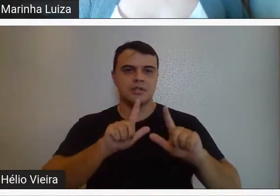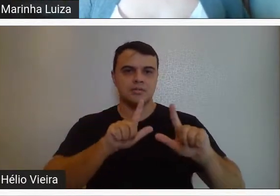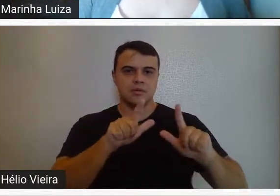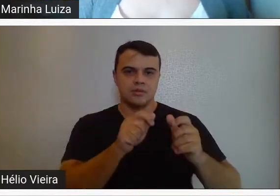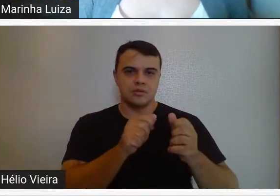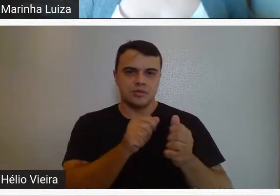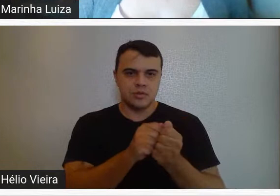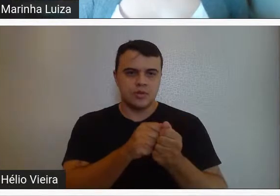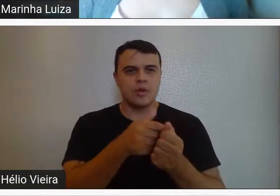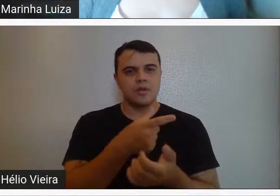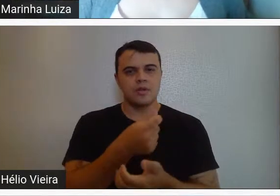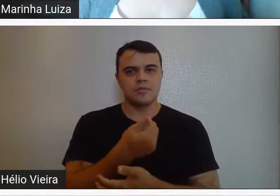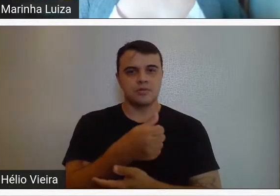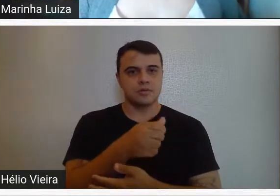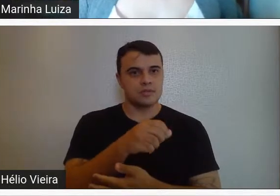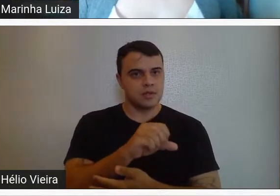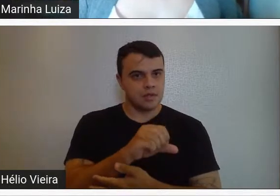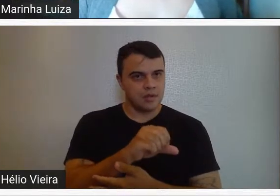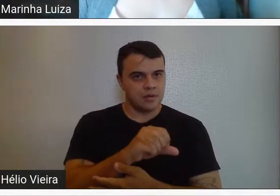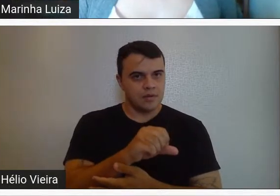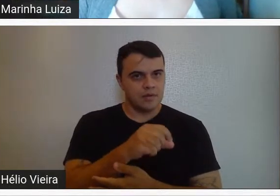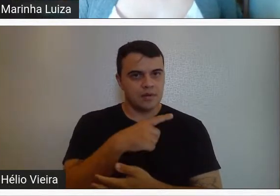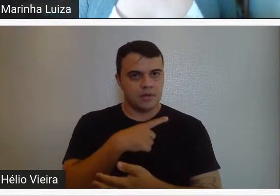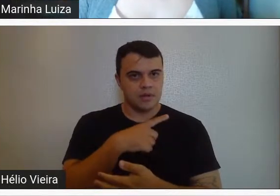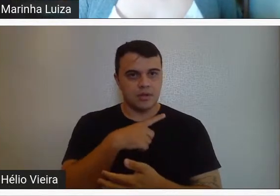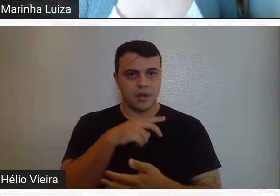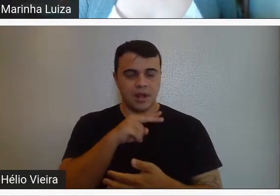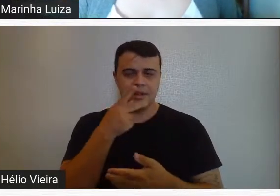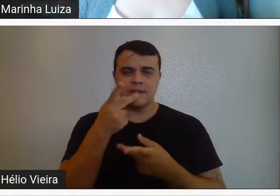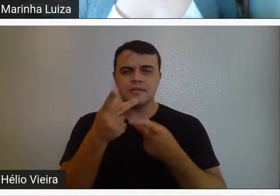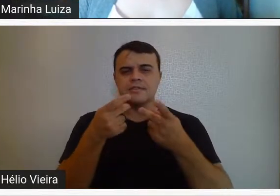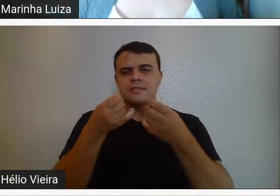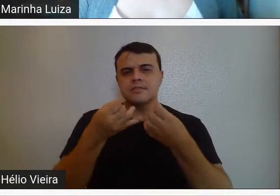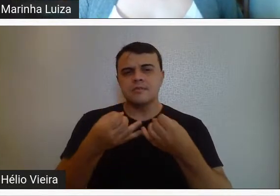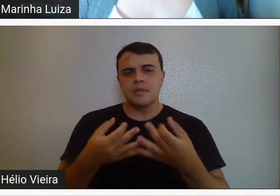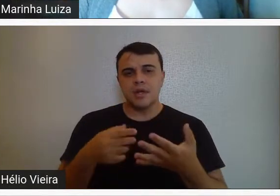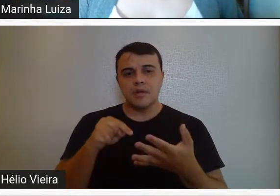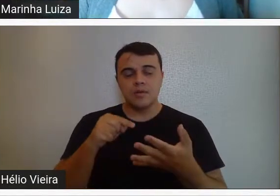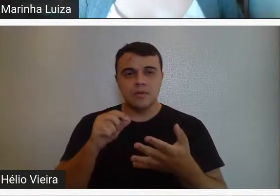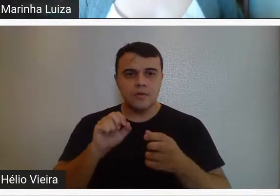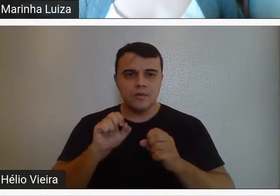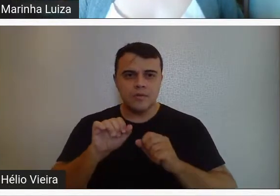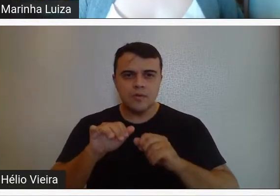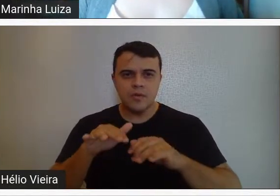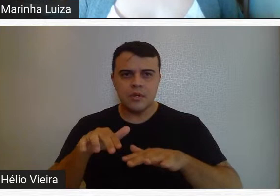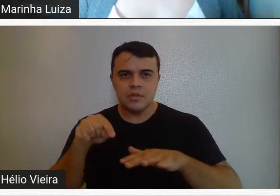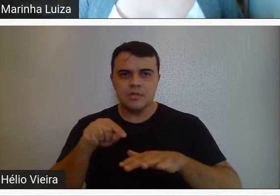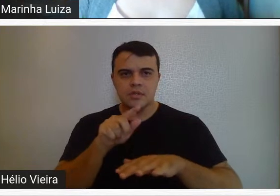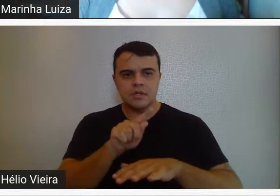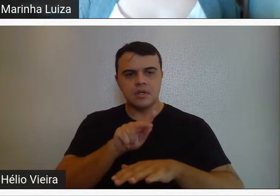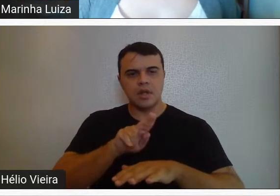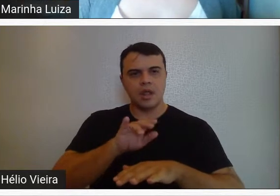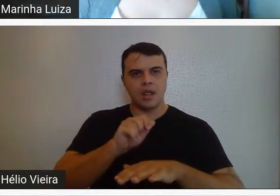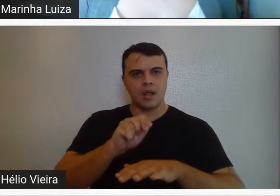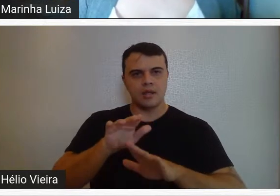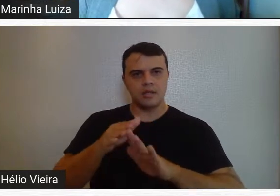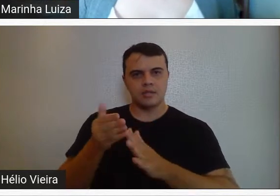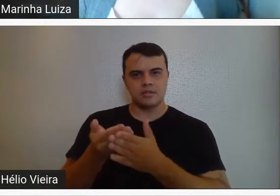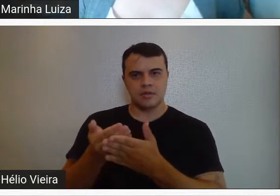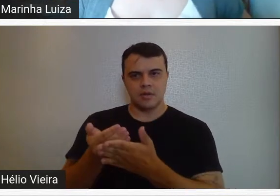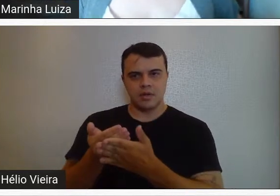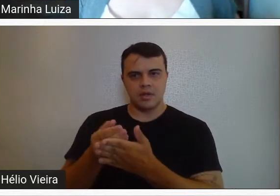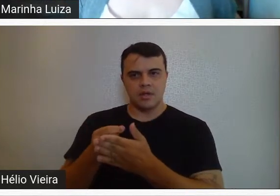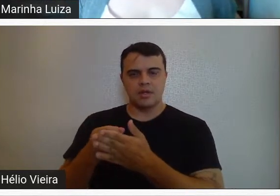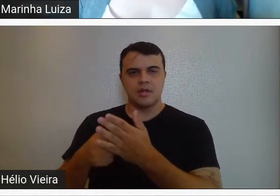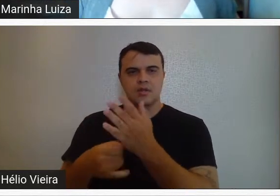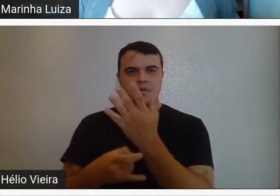gente em 2019, a exposição Tudo é Eco no Universo, e ele está falando um pouco sobre essa influência do Guignard, na Escola de Belas Artes da